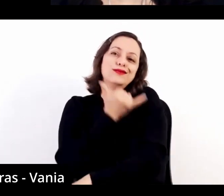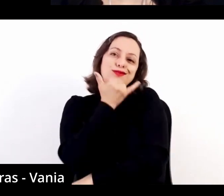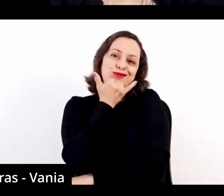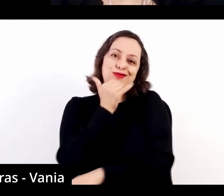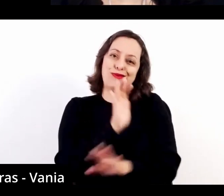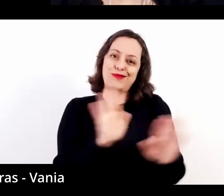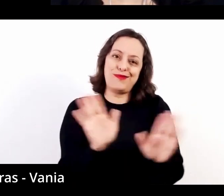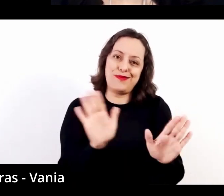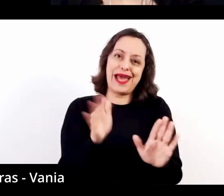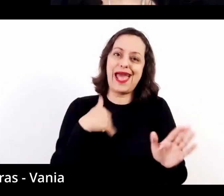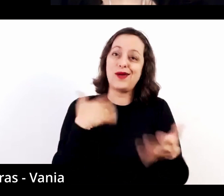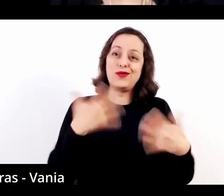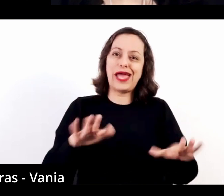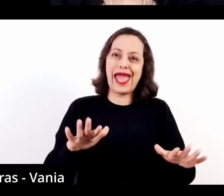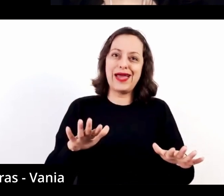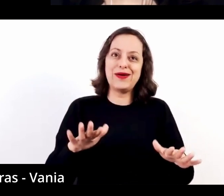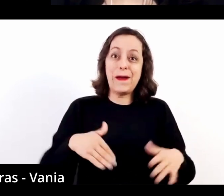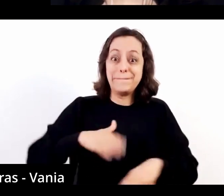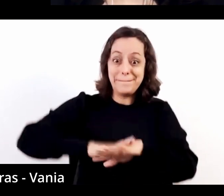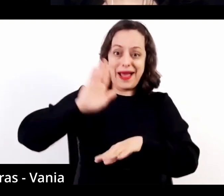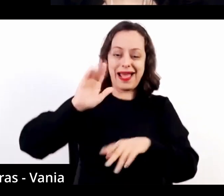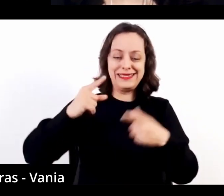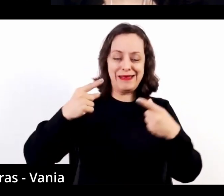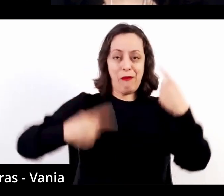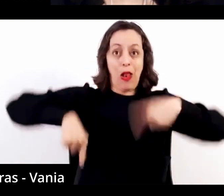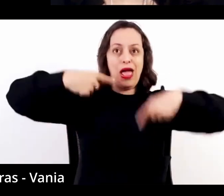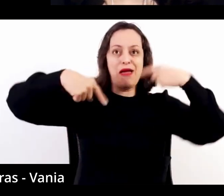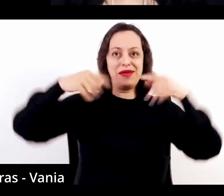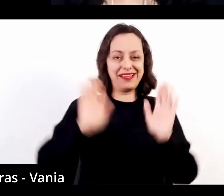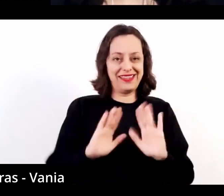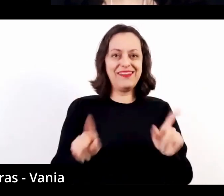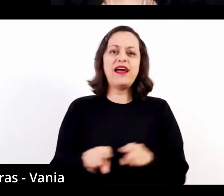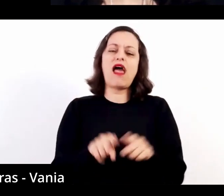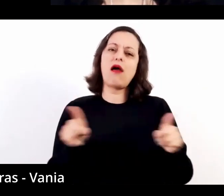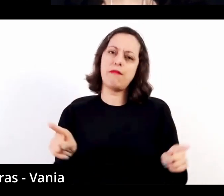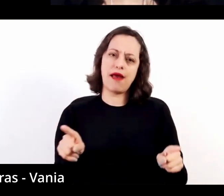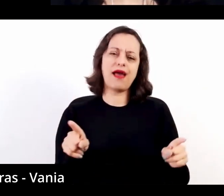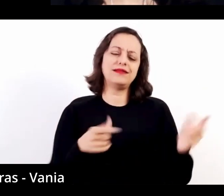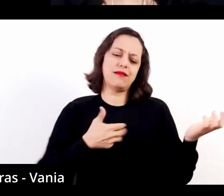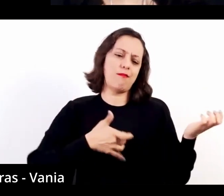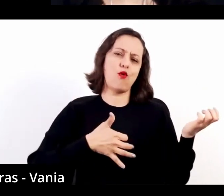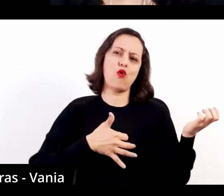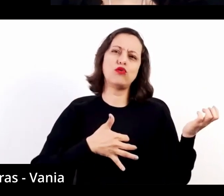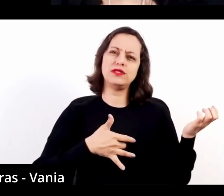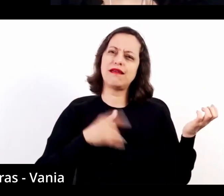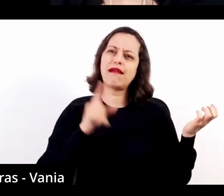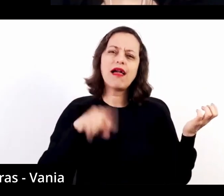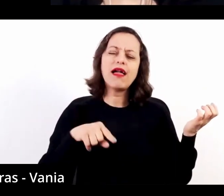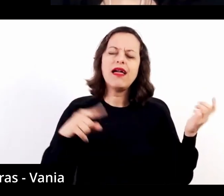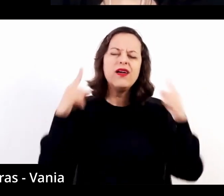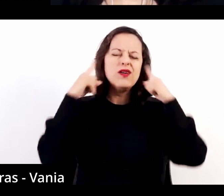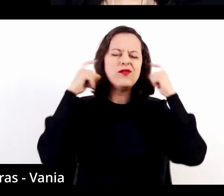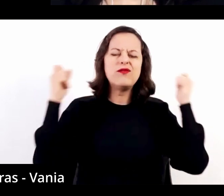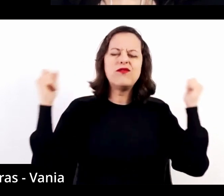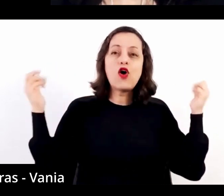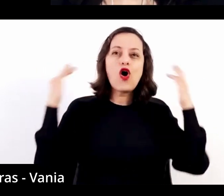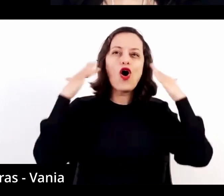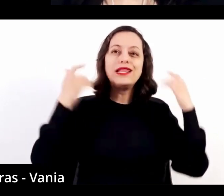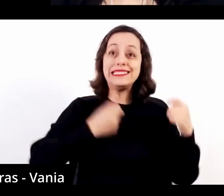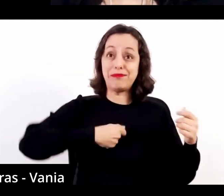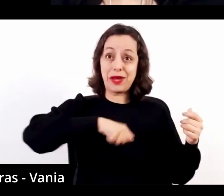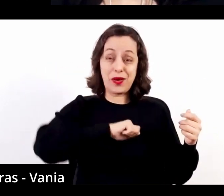não quero desdobrar a polêmica, mas é, de fato, uma expressão musical muito forte esse repertório